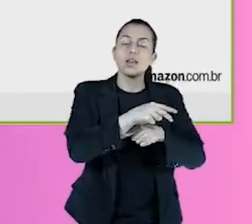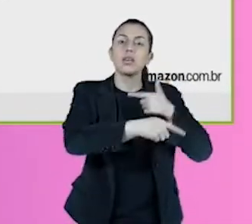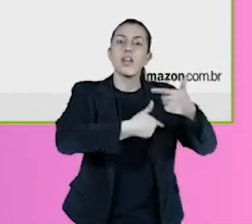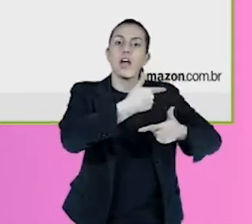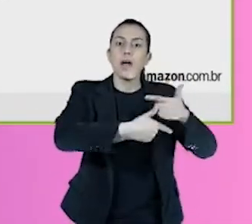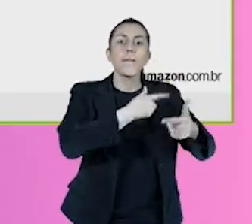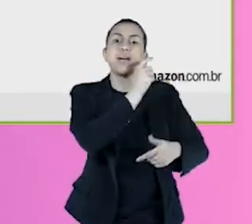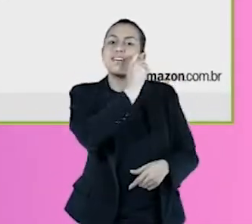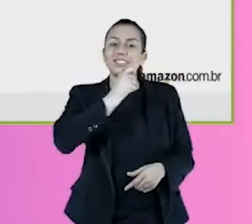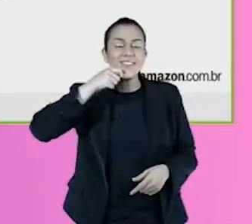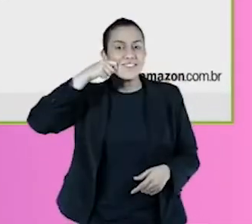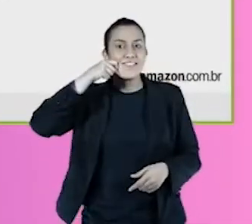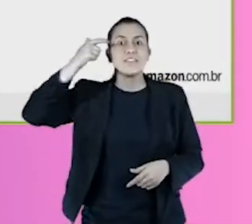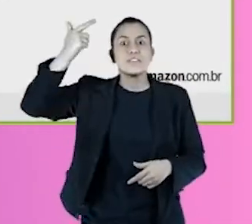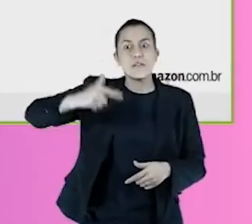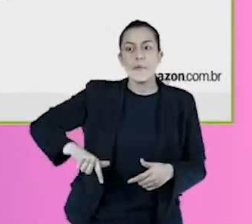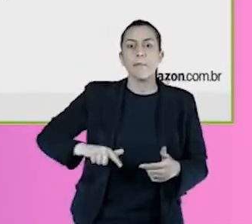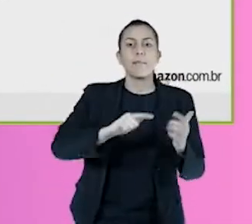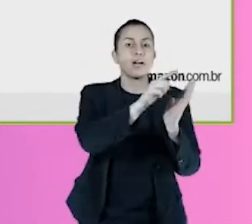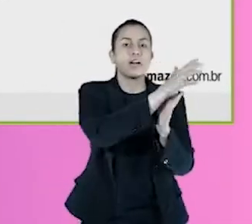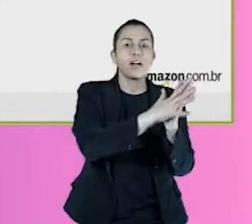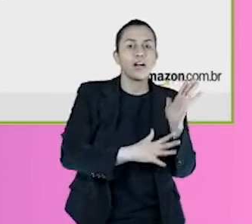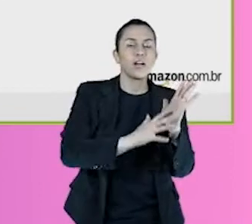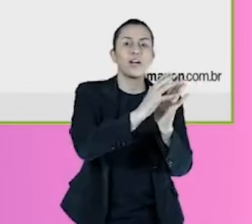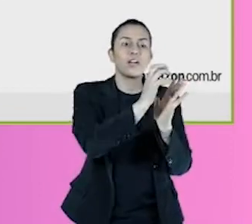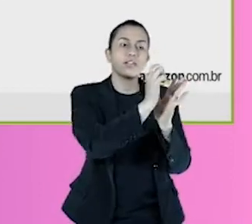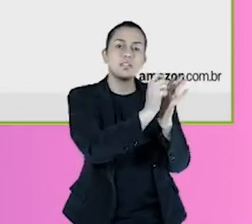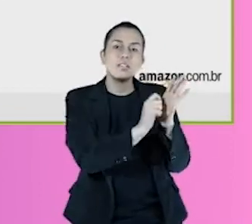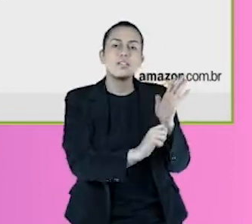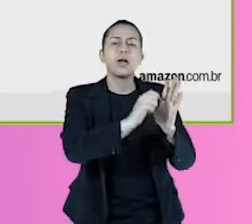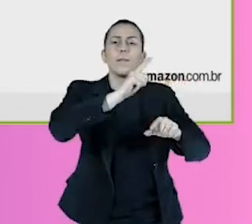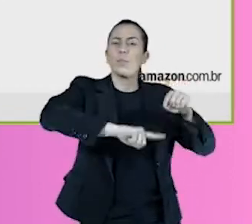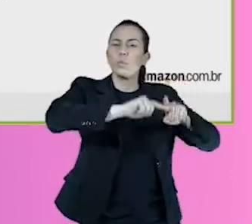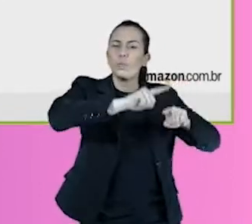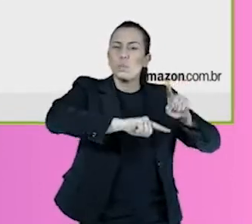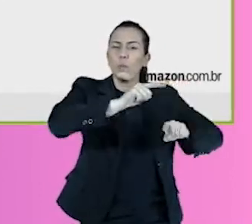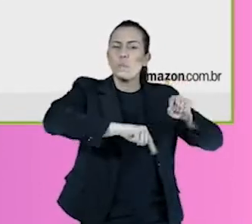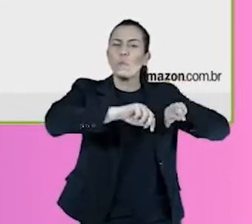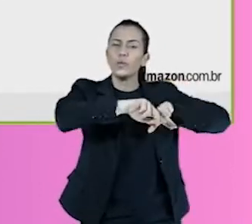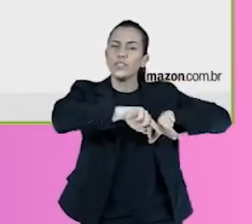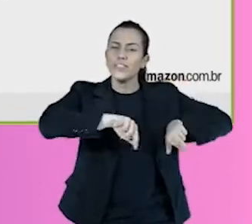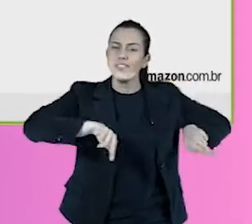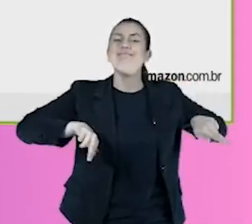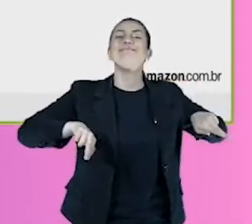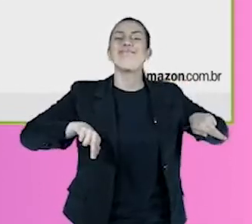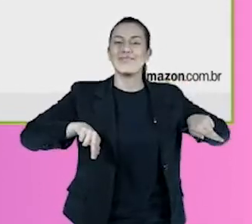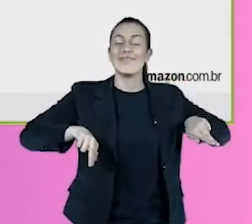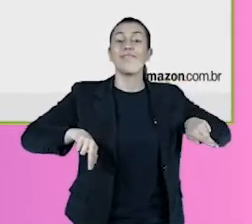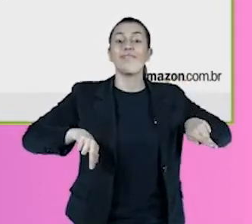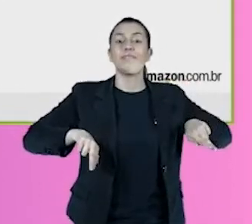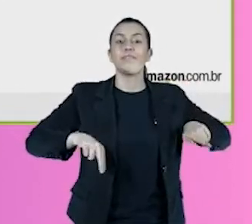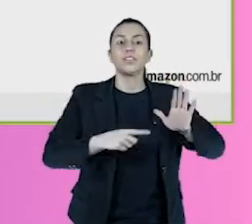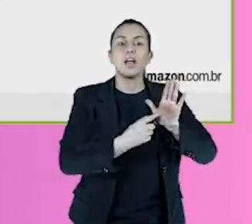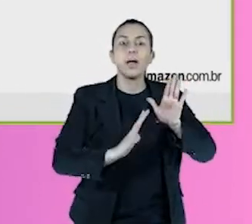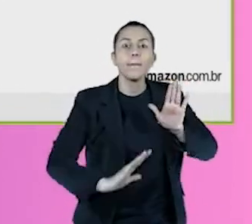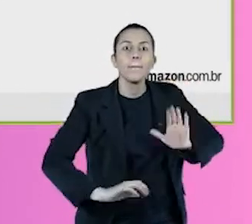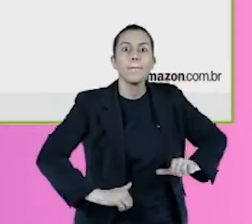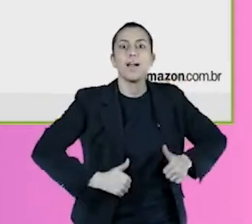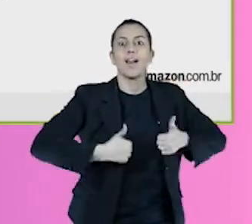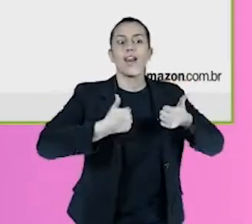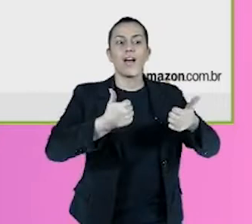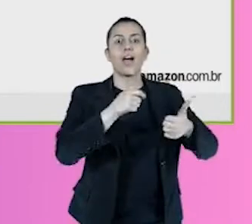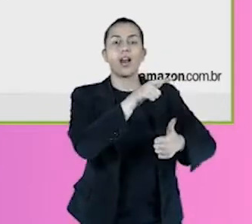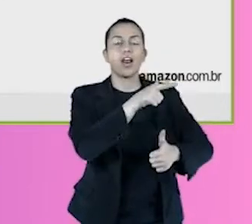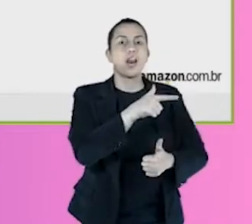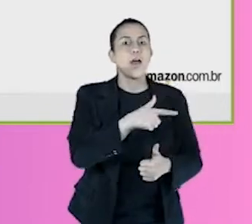produtos, mais eles trazem seu catálogo, então, um catálogo de produtos, um sortimento mais amplo de produto, que melhora a experiência do cliente, porque o